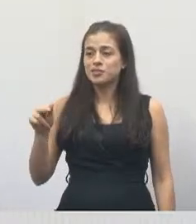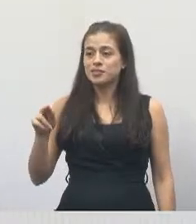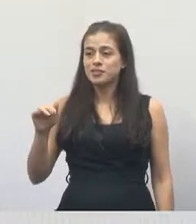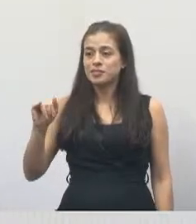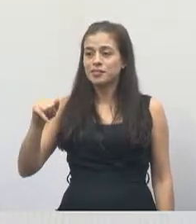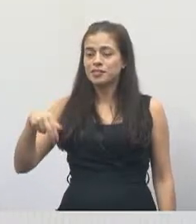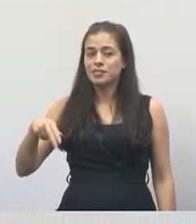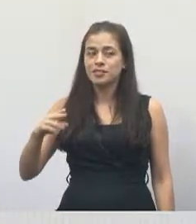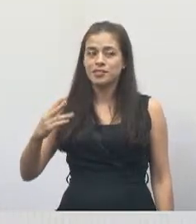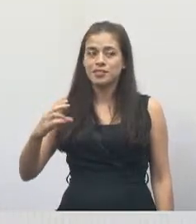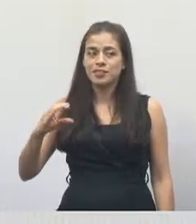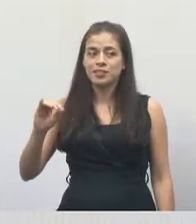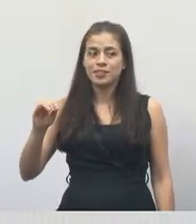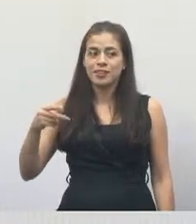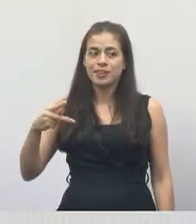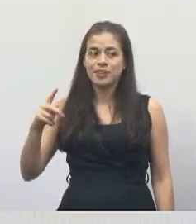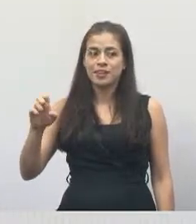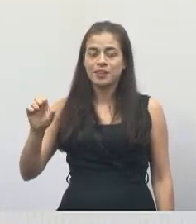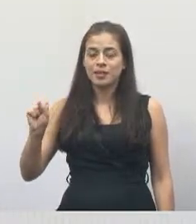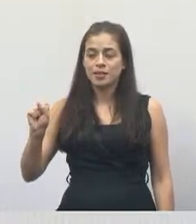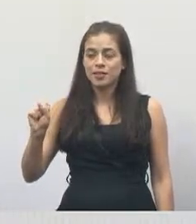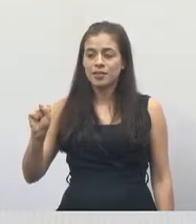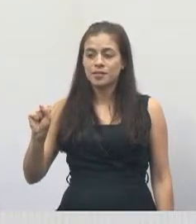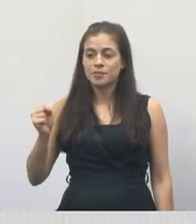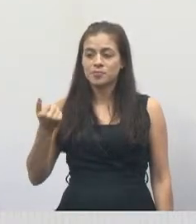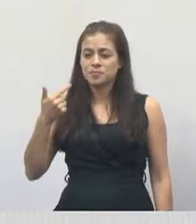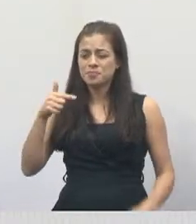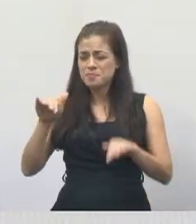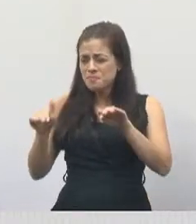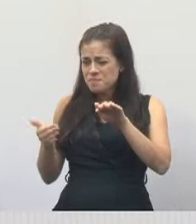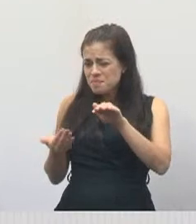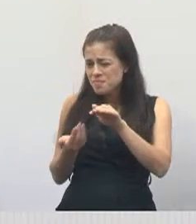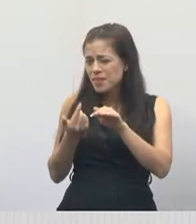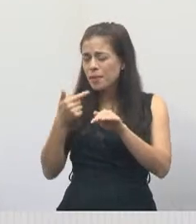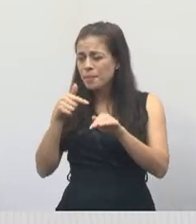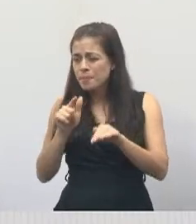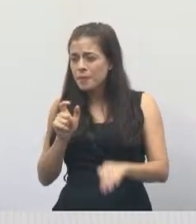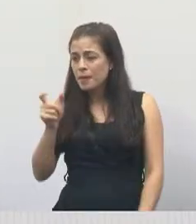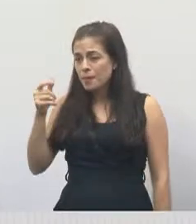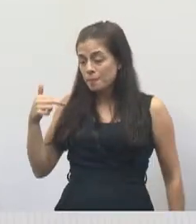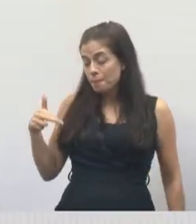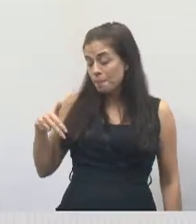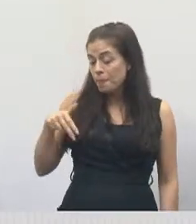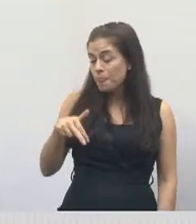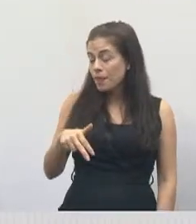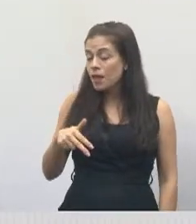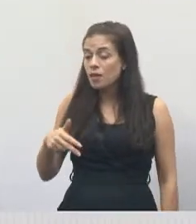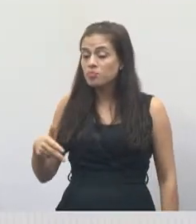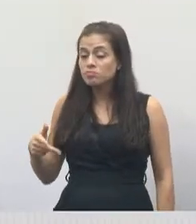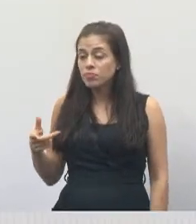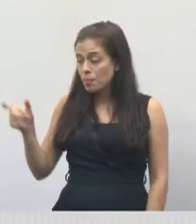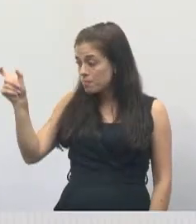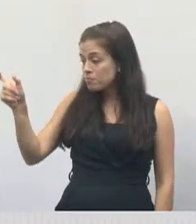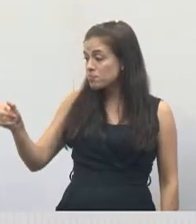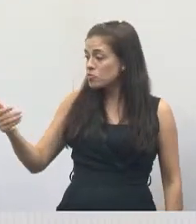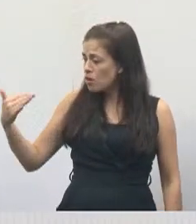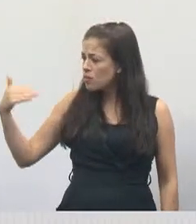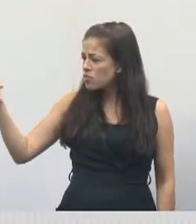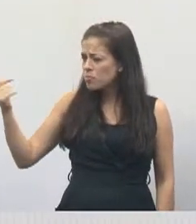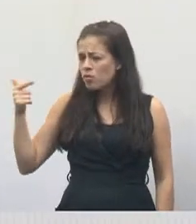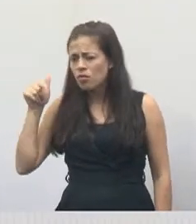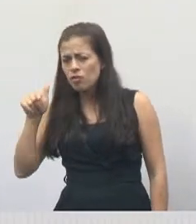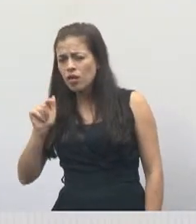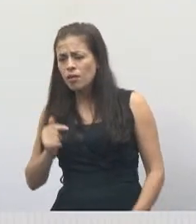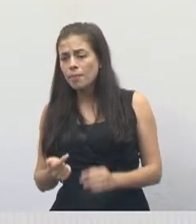está abaixo. Passando lá, morador falou comigo, tirei a foto e mandei para SAI. SAI, por favor, vamos lá,